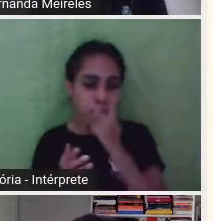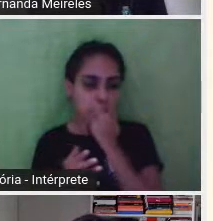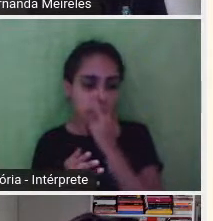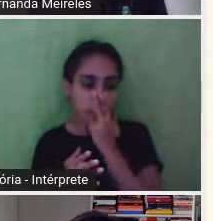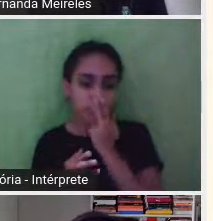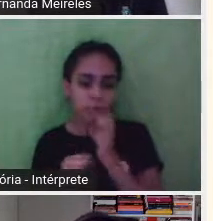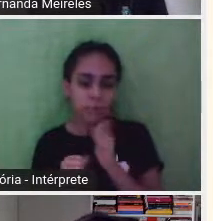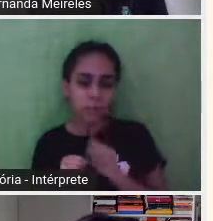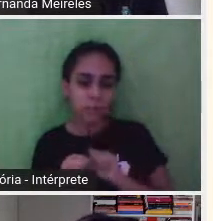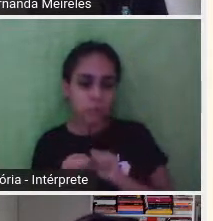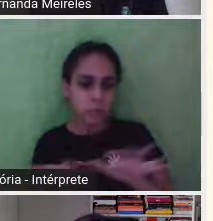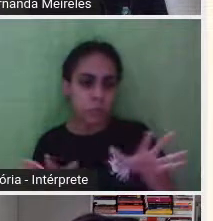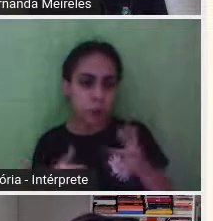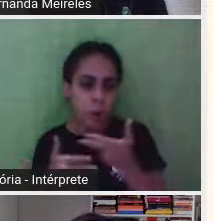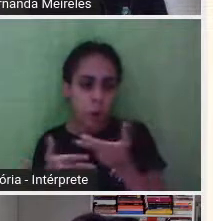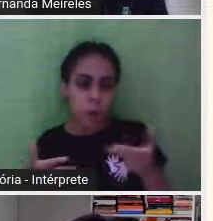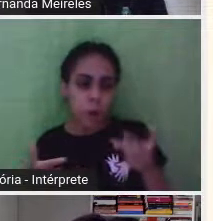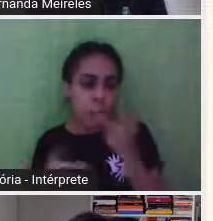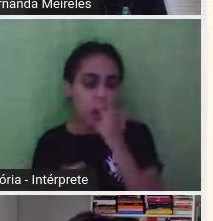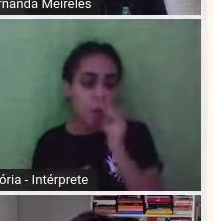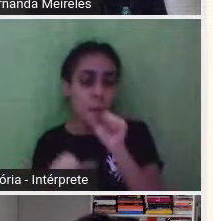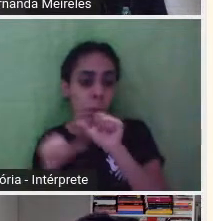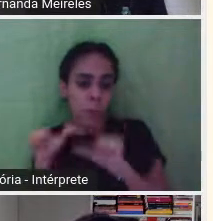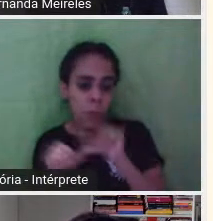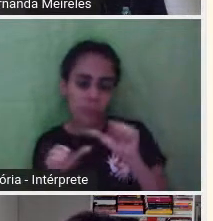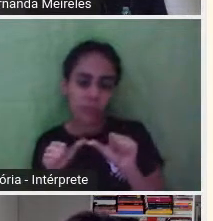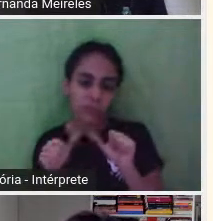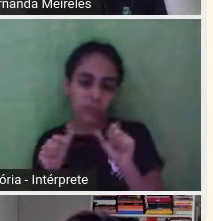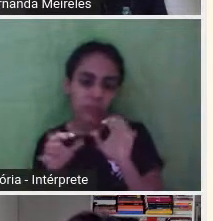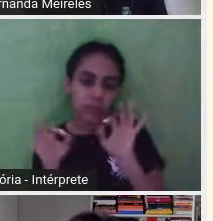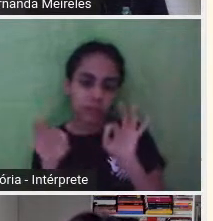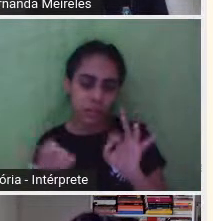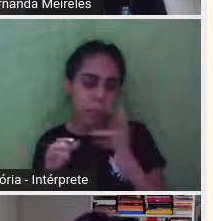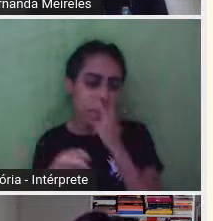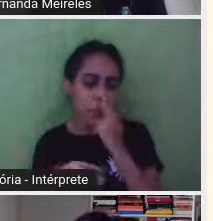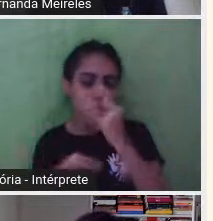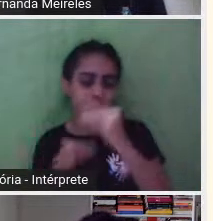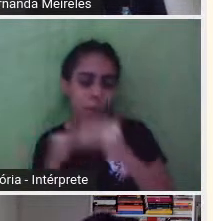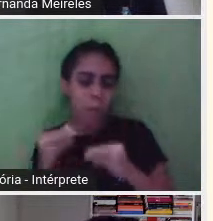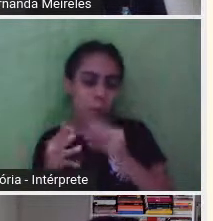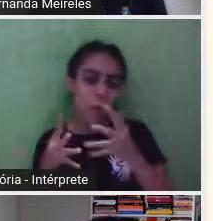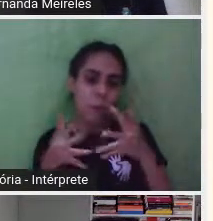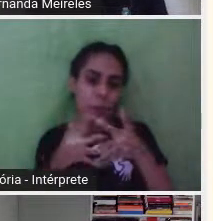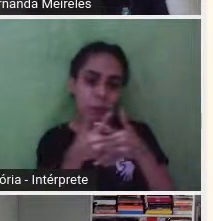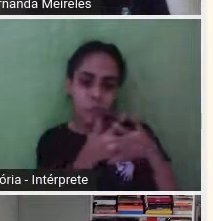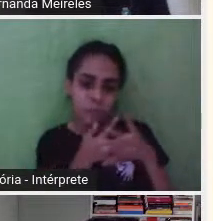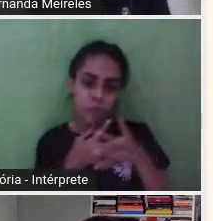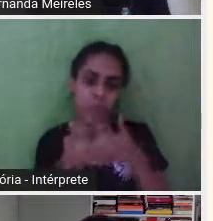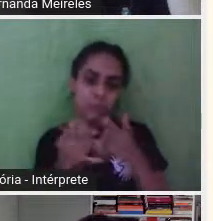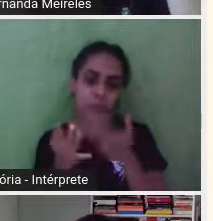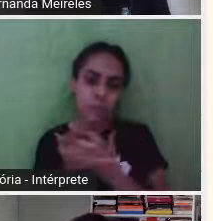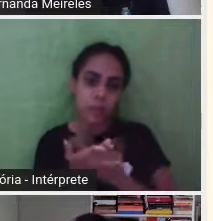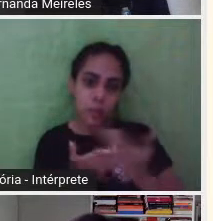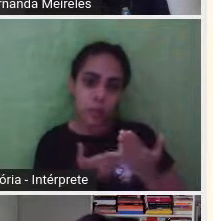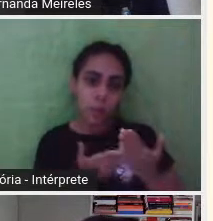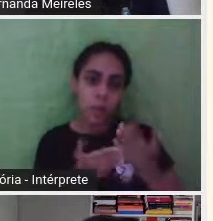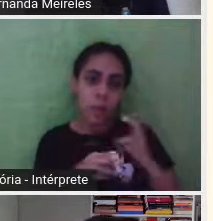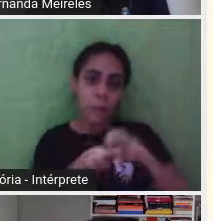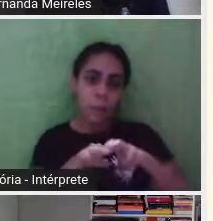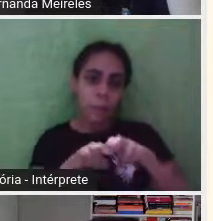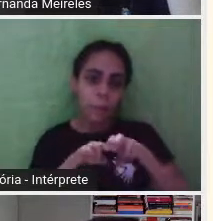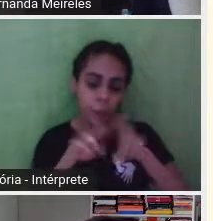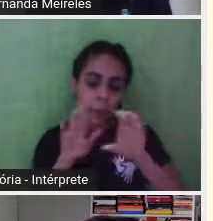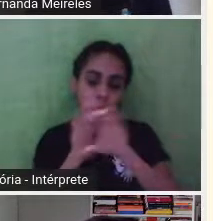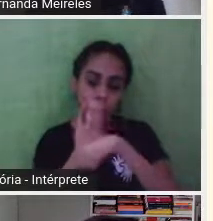e aí vai perdendo a forma, e aí acontece o caos. Então, esse conceito que